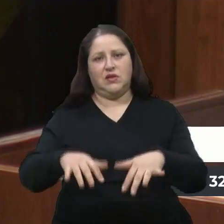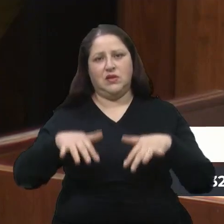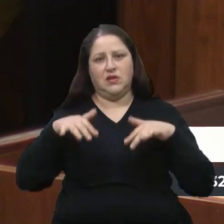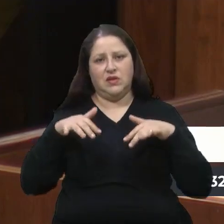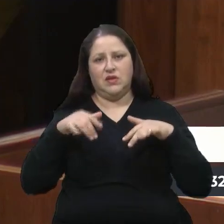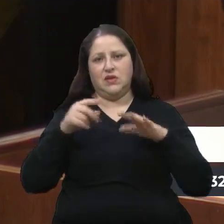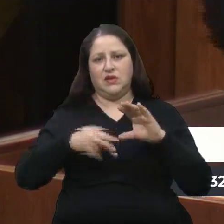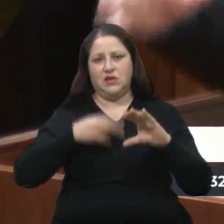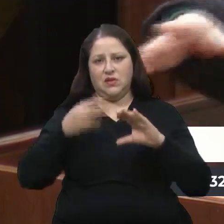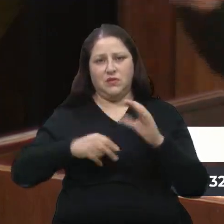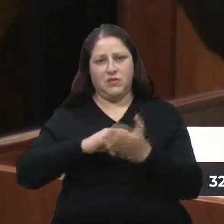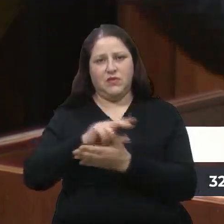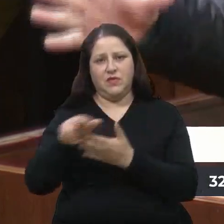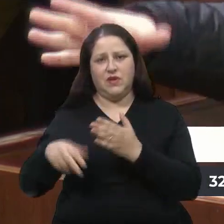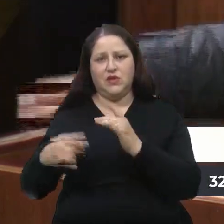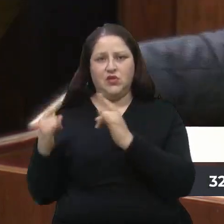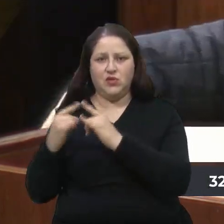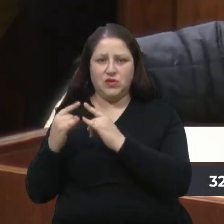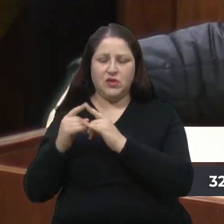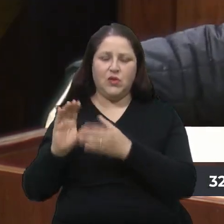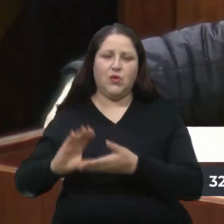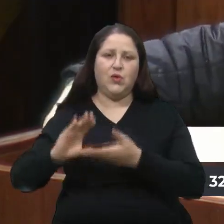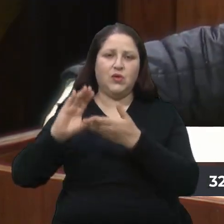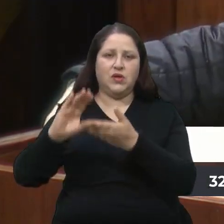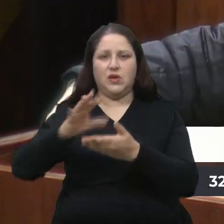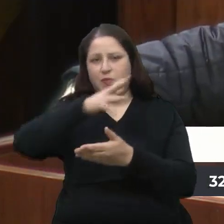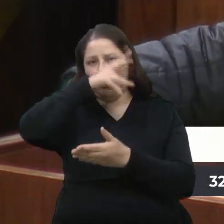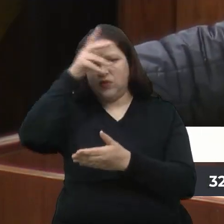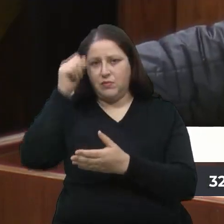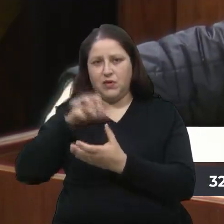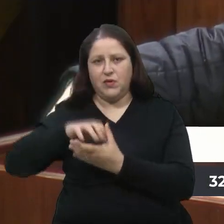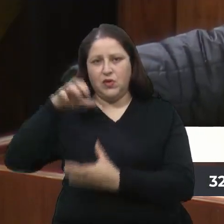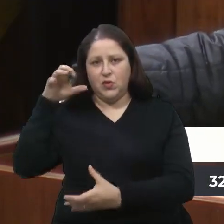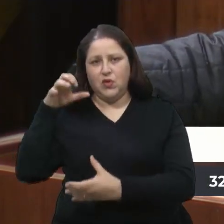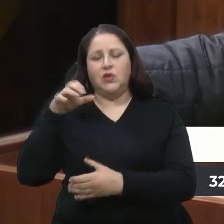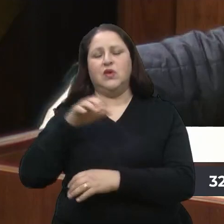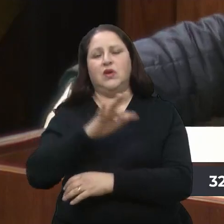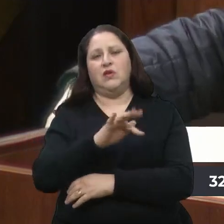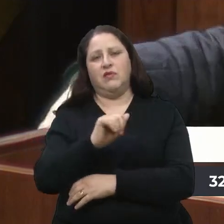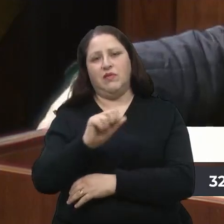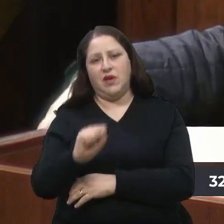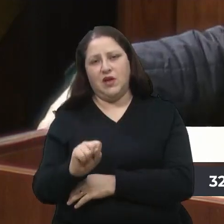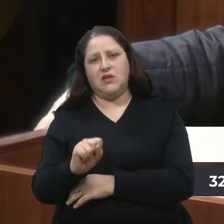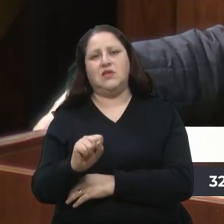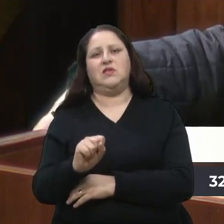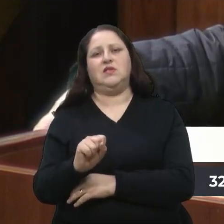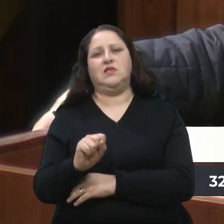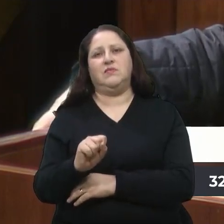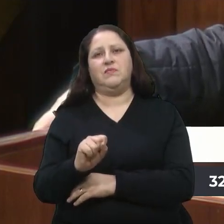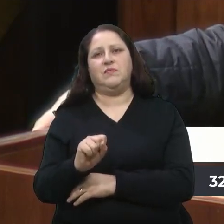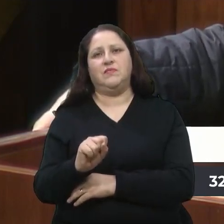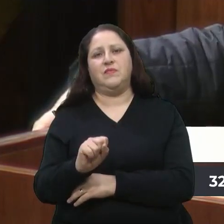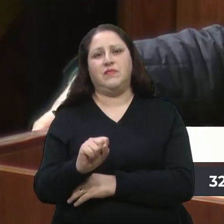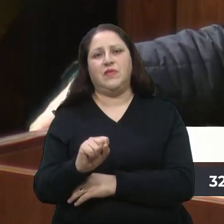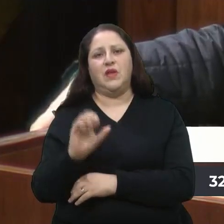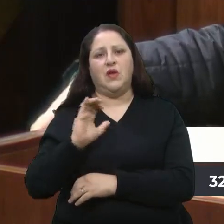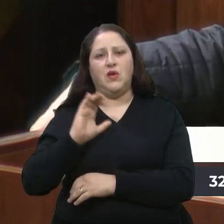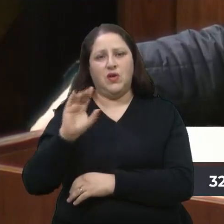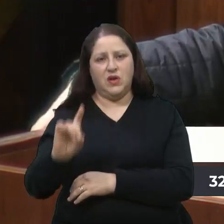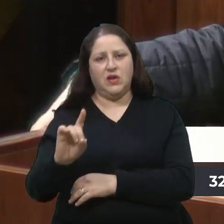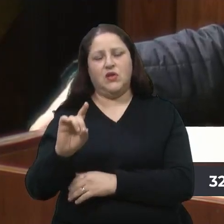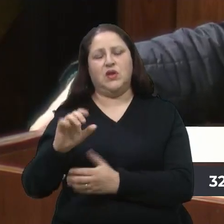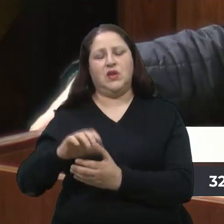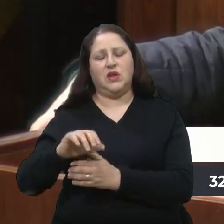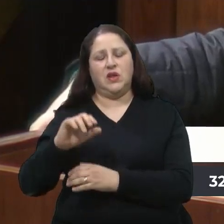várias entidades, o Conselho Municipal do Idoso, a Fundação de Assistência Social, a Coordenadoria do Idoso,